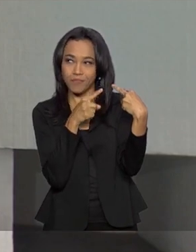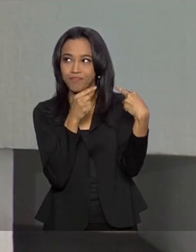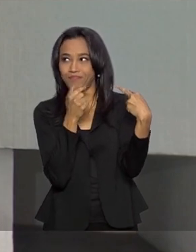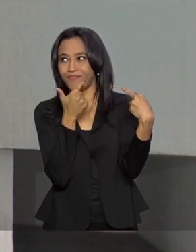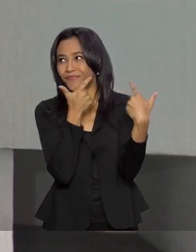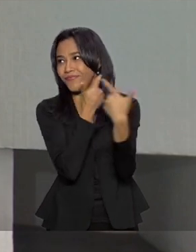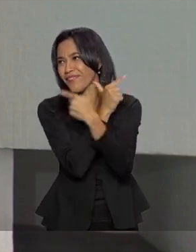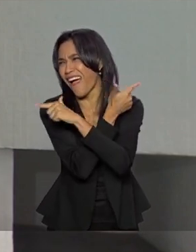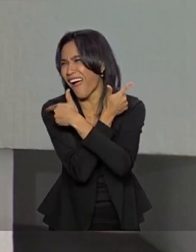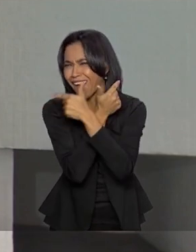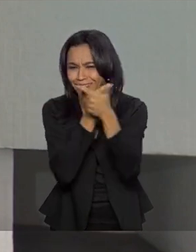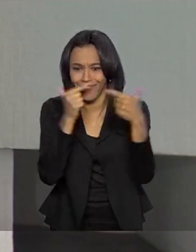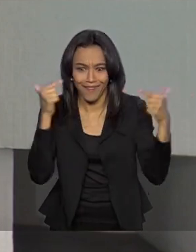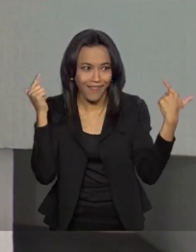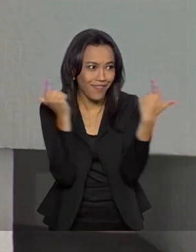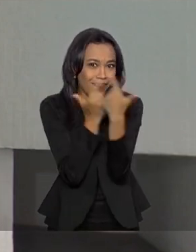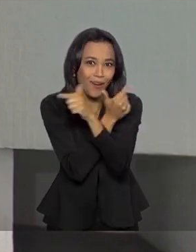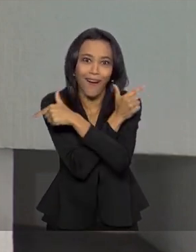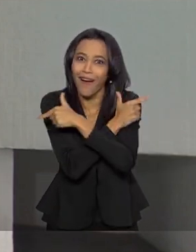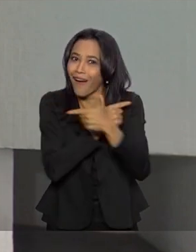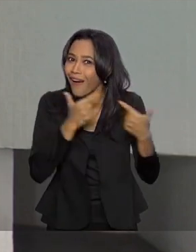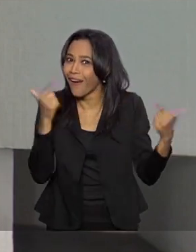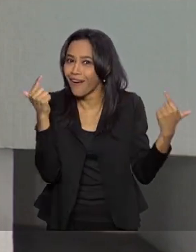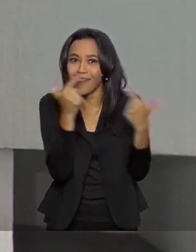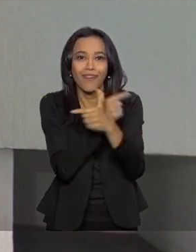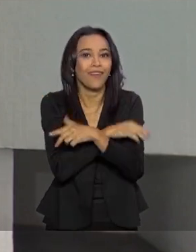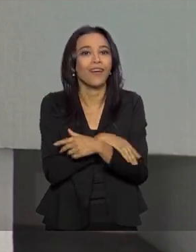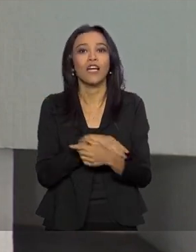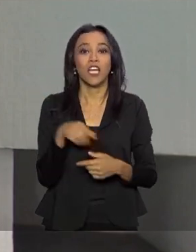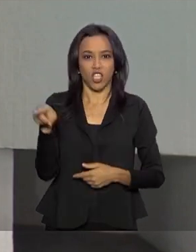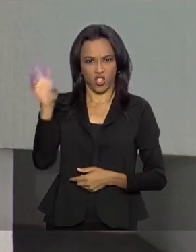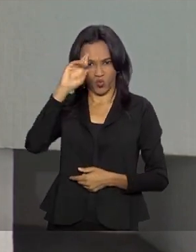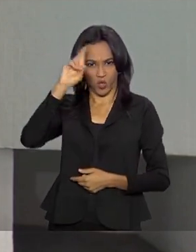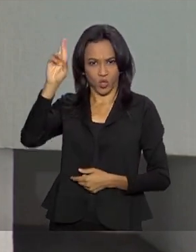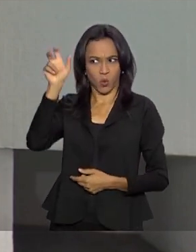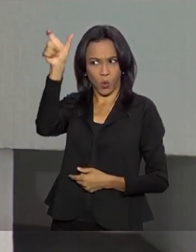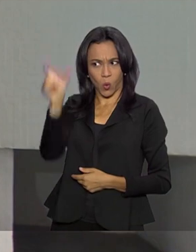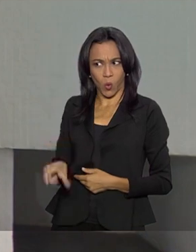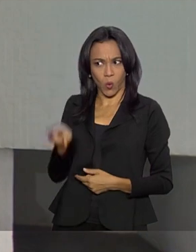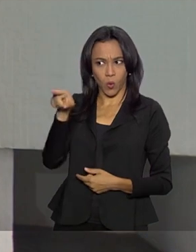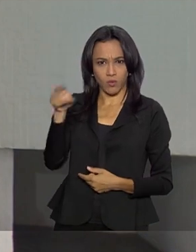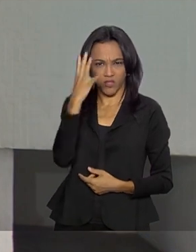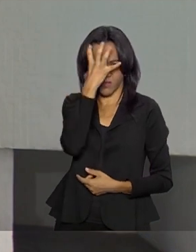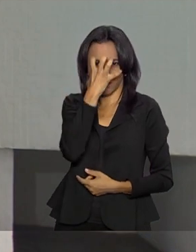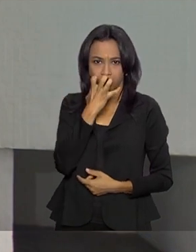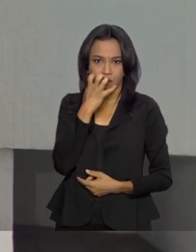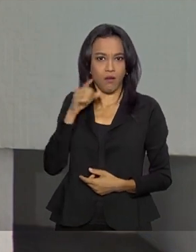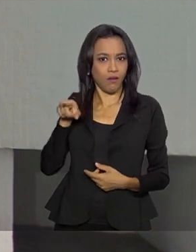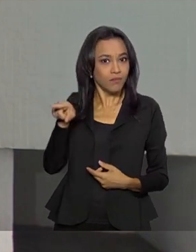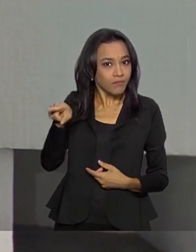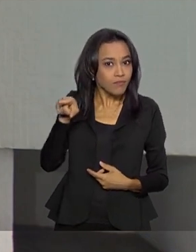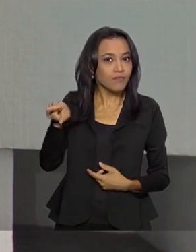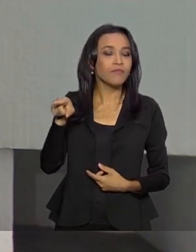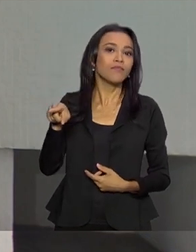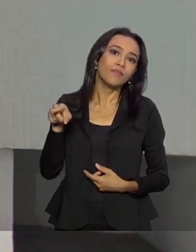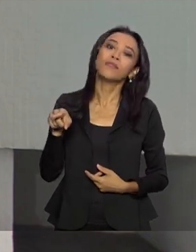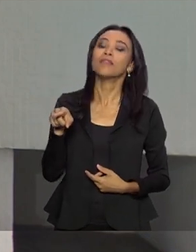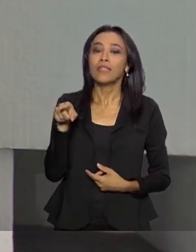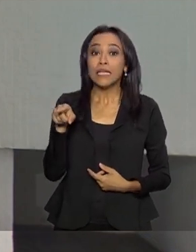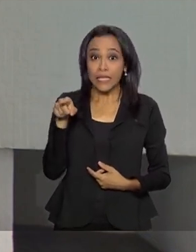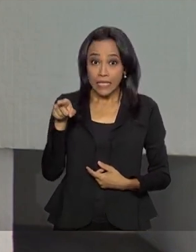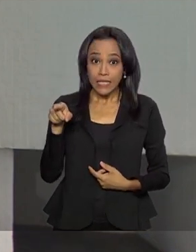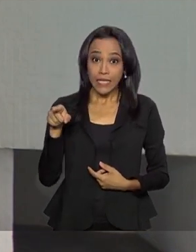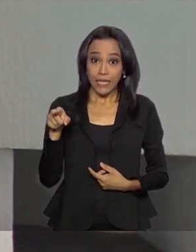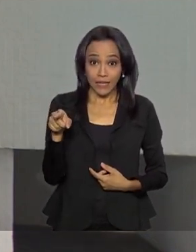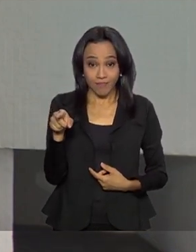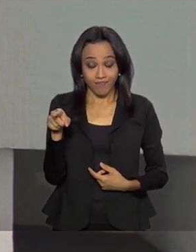desandava. E tinha o Cláudio Correio Castro, que era seríssimo, abovinava essas